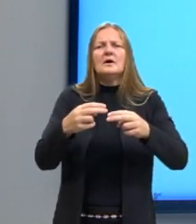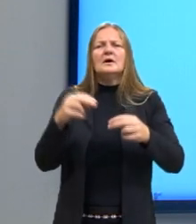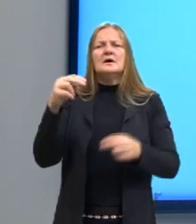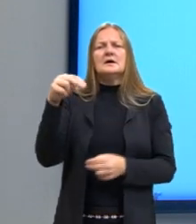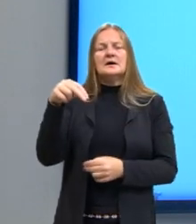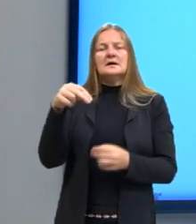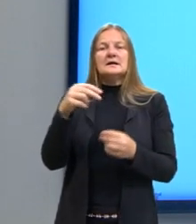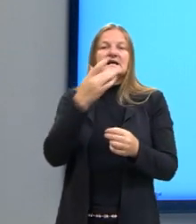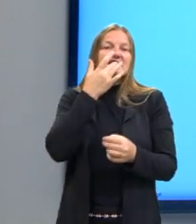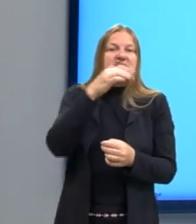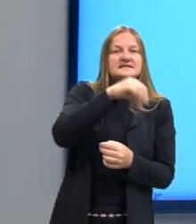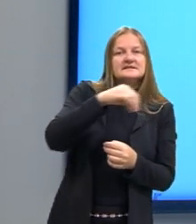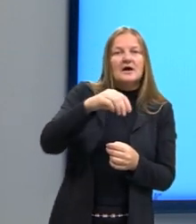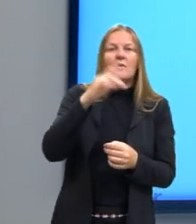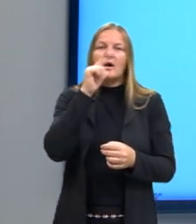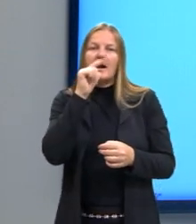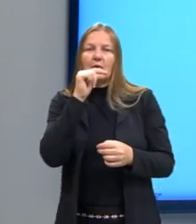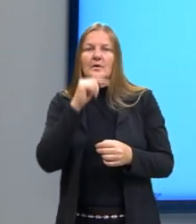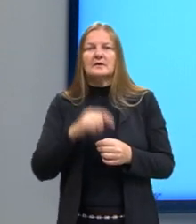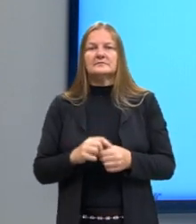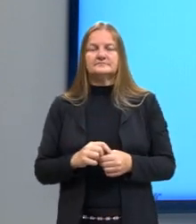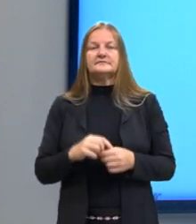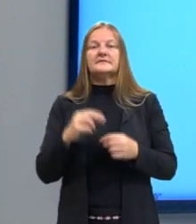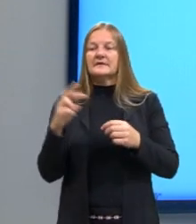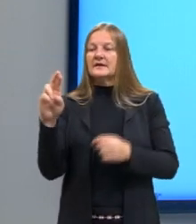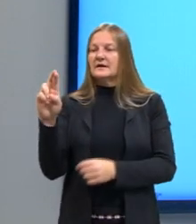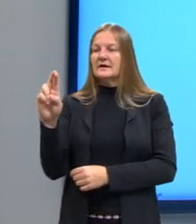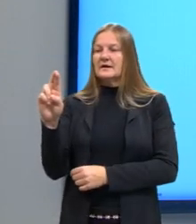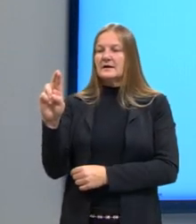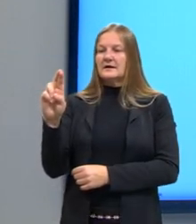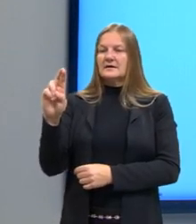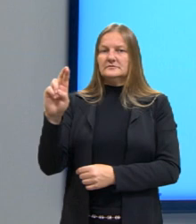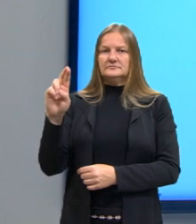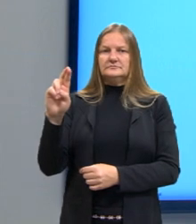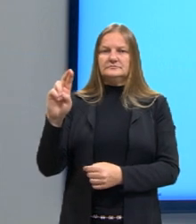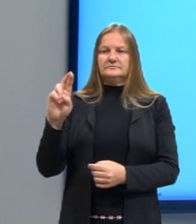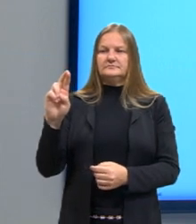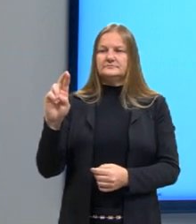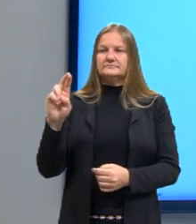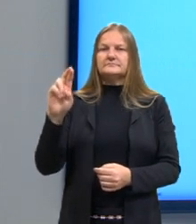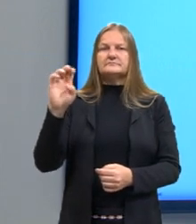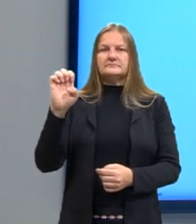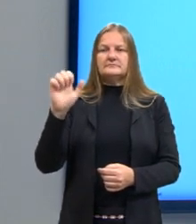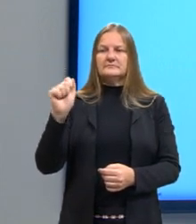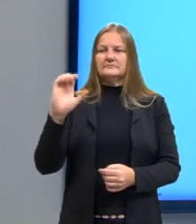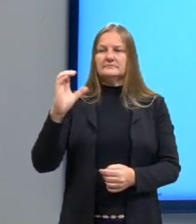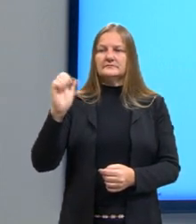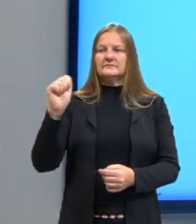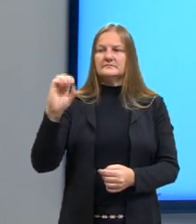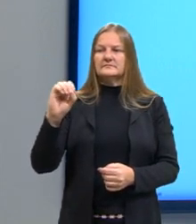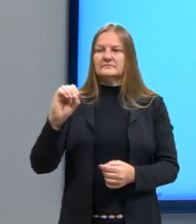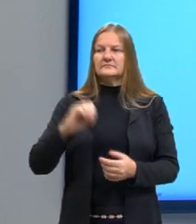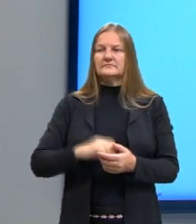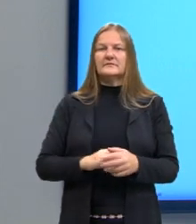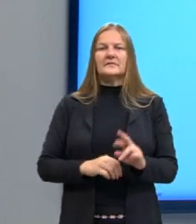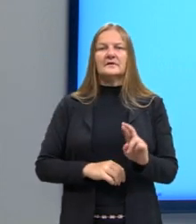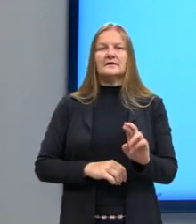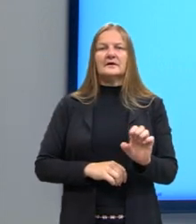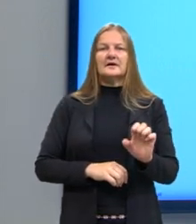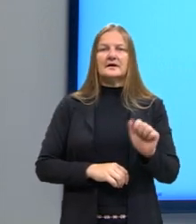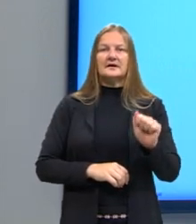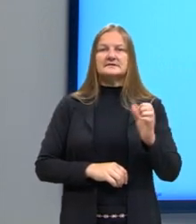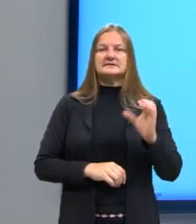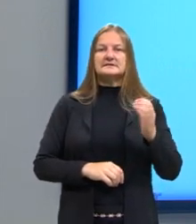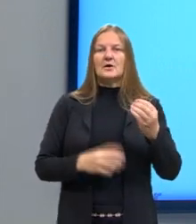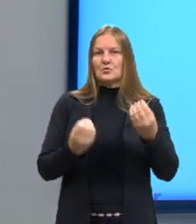e uma água. Por que que forma sempre uma água? Porque se lembrarmos que o ácido, vou ter um hidrogênio, um